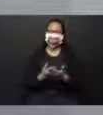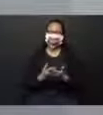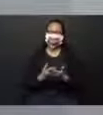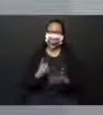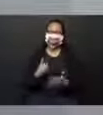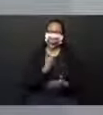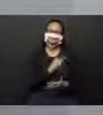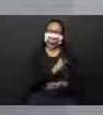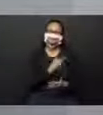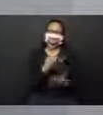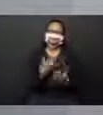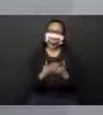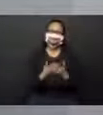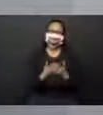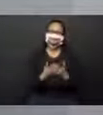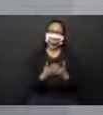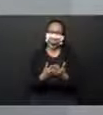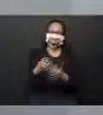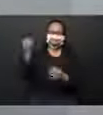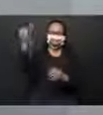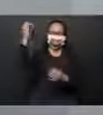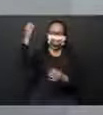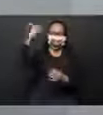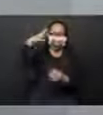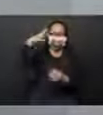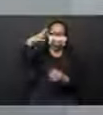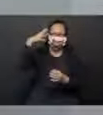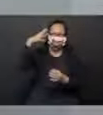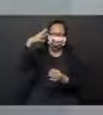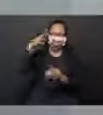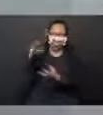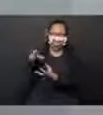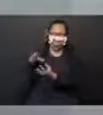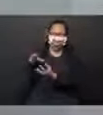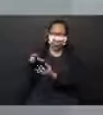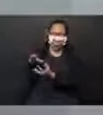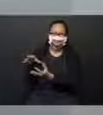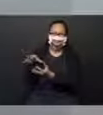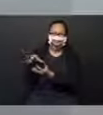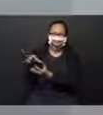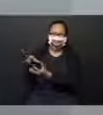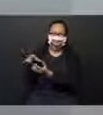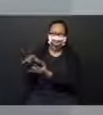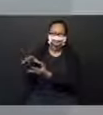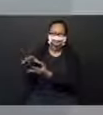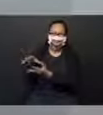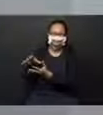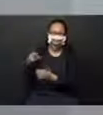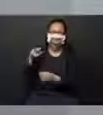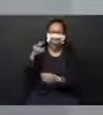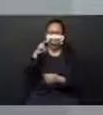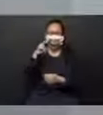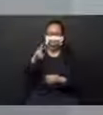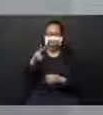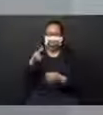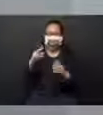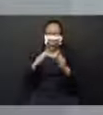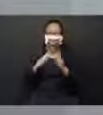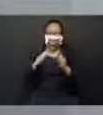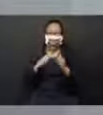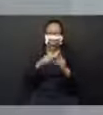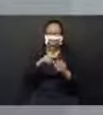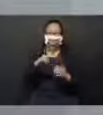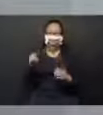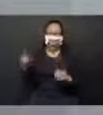estudar? A luz e as sombras. Olhe aí do lado na casa de vocês. Vocês com